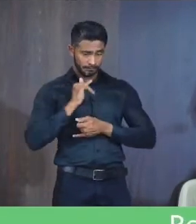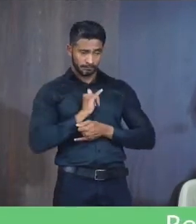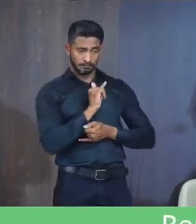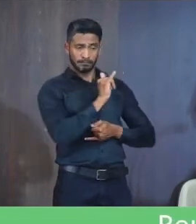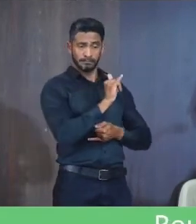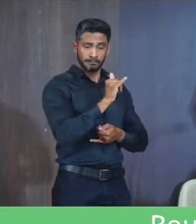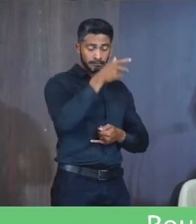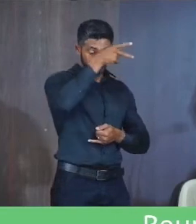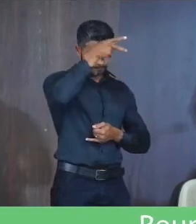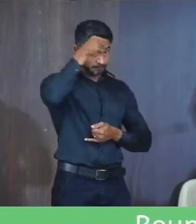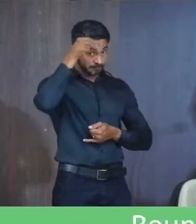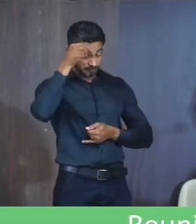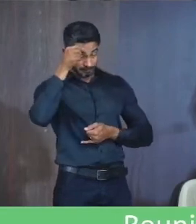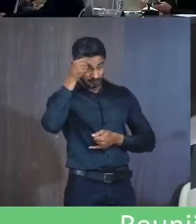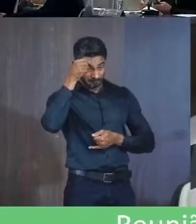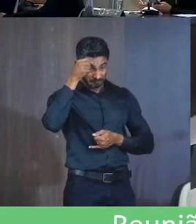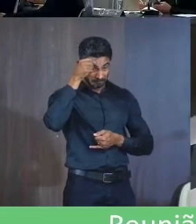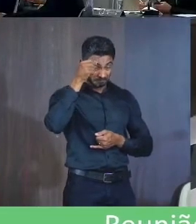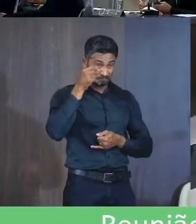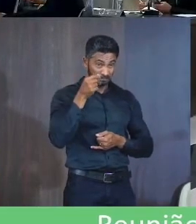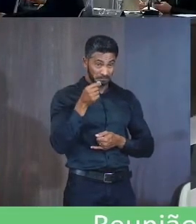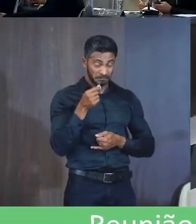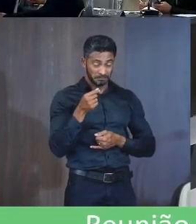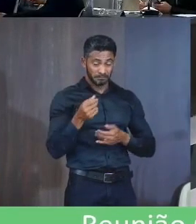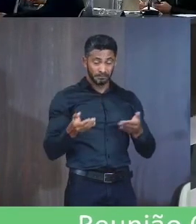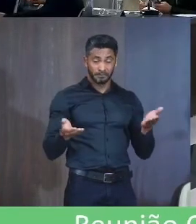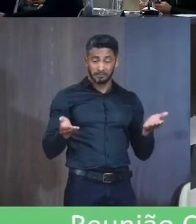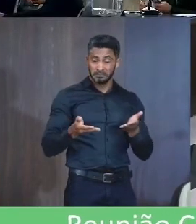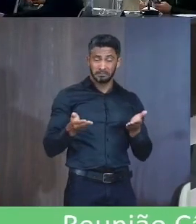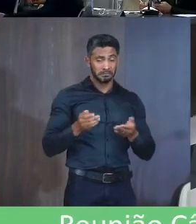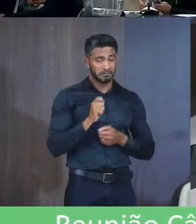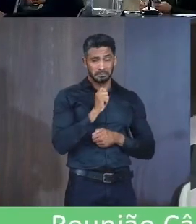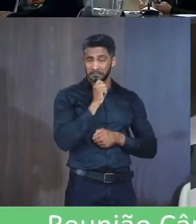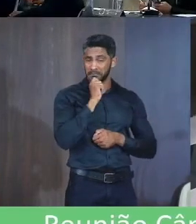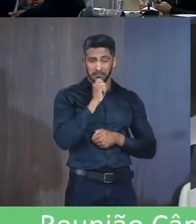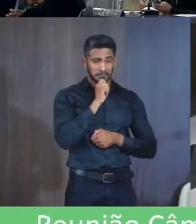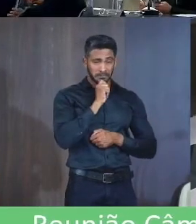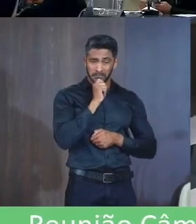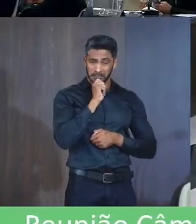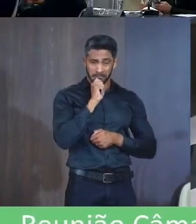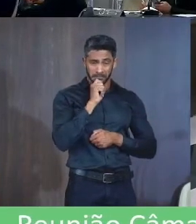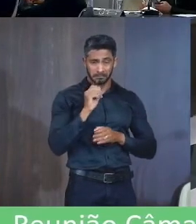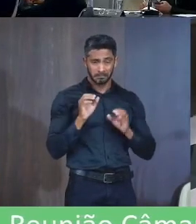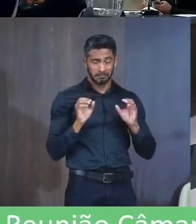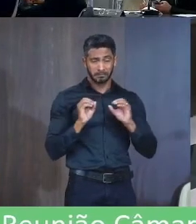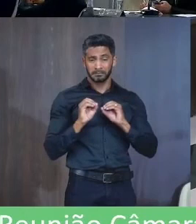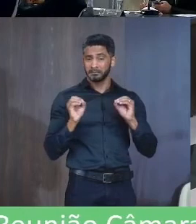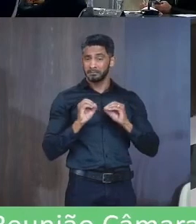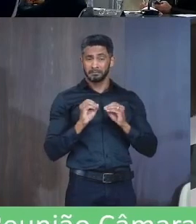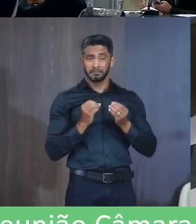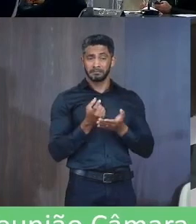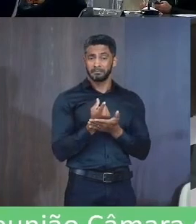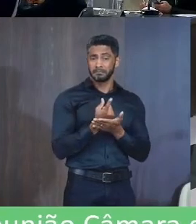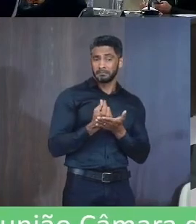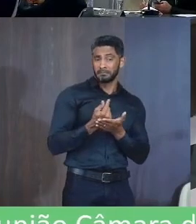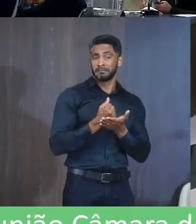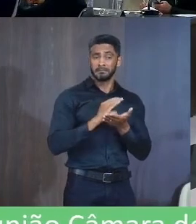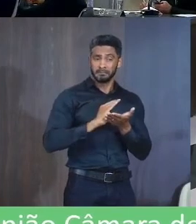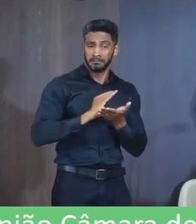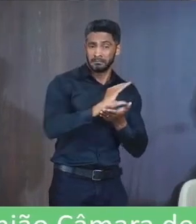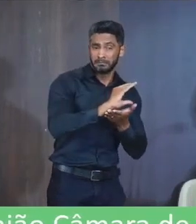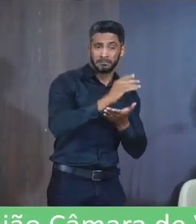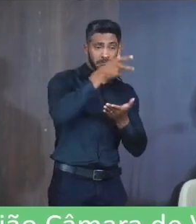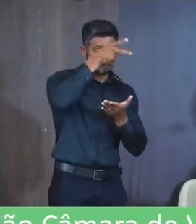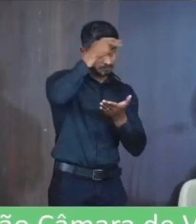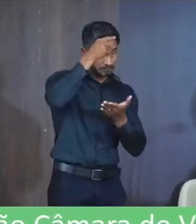prefeitura Até hoje Eu acho que Do mandato Do Zé Aparecido Não teve nenhum Financeiro Que foi repassado